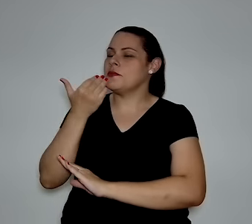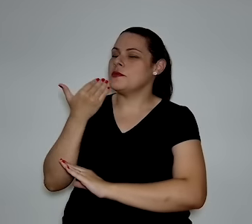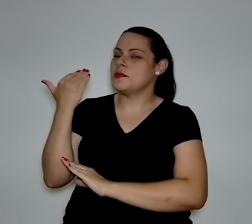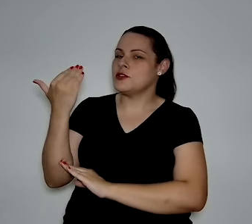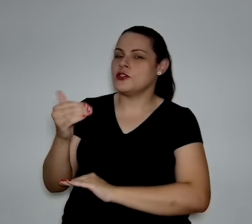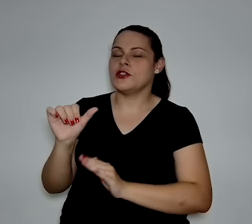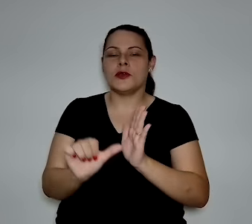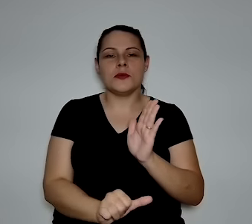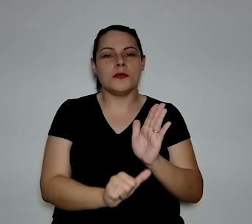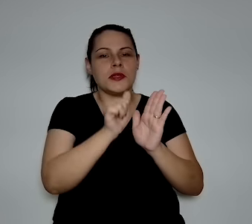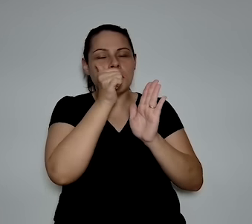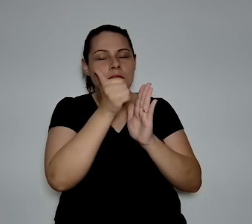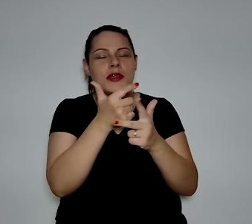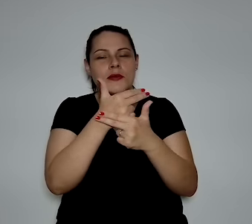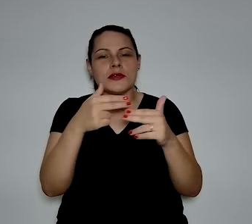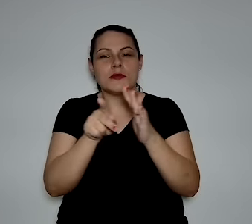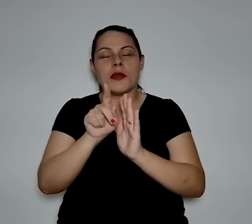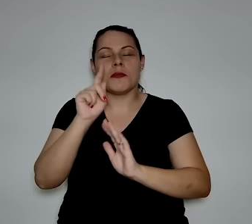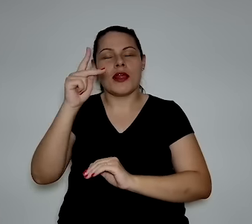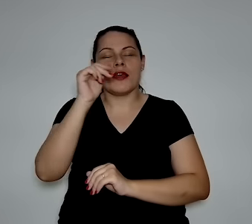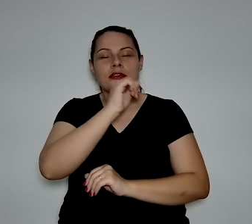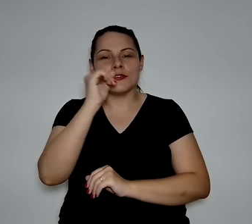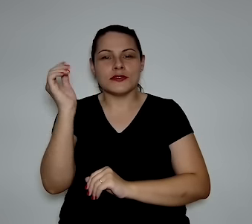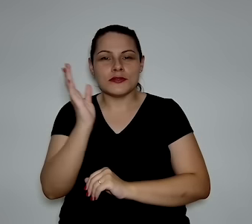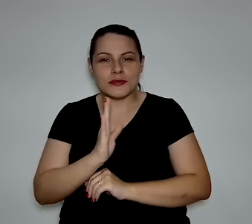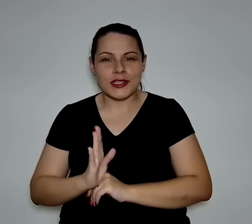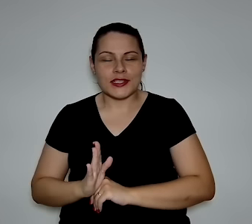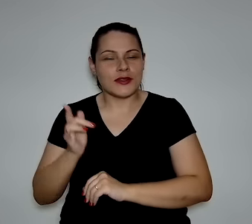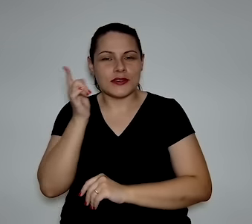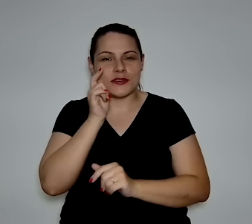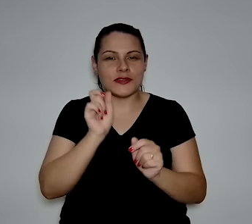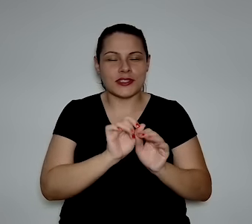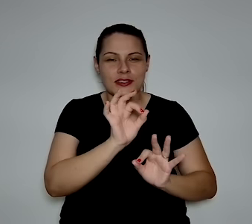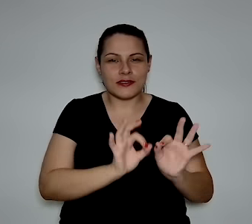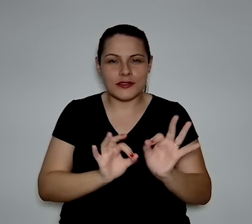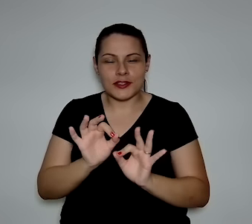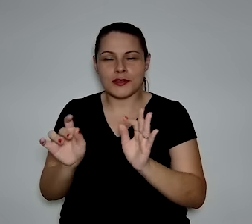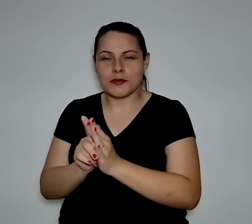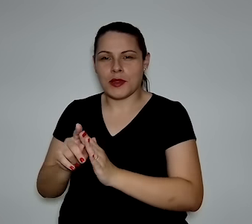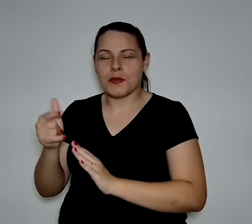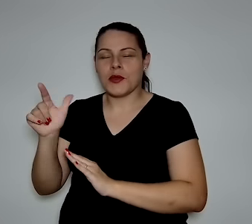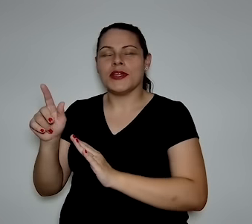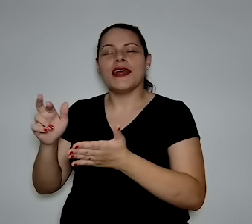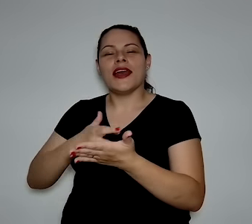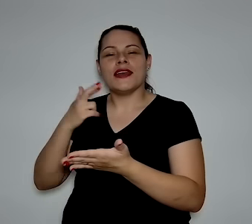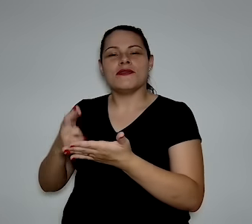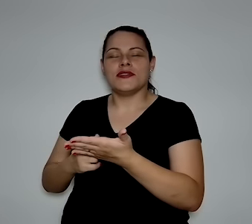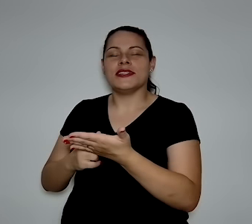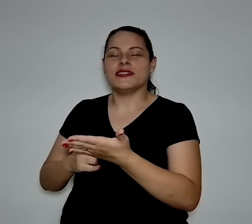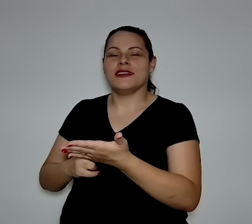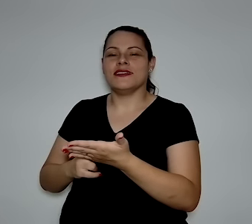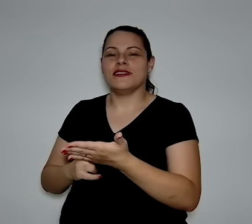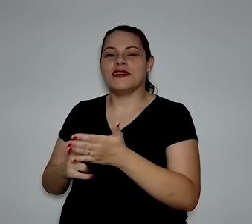primeira solicitação, o primeiro IARIMA do Brasil, a empresa australiana Forteskill,